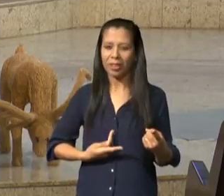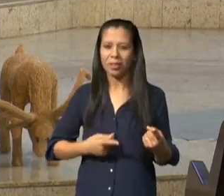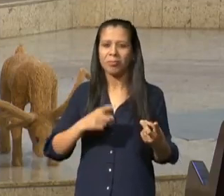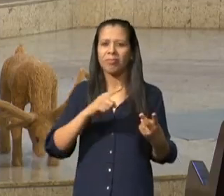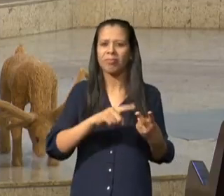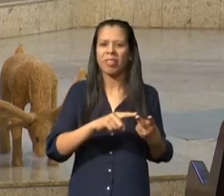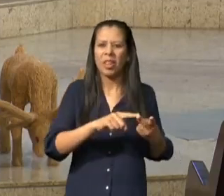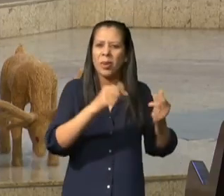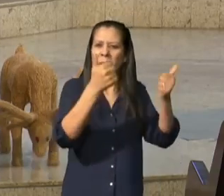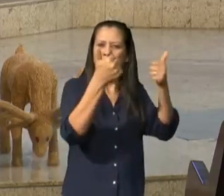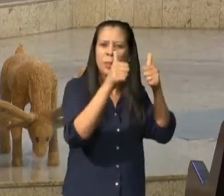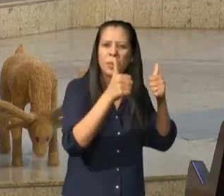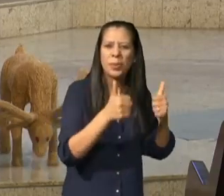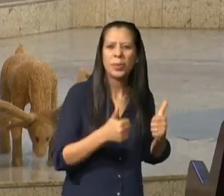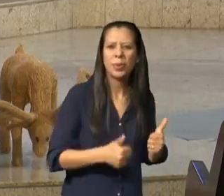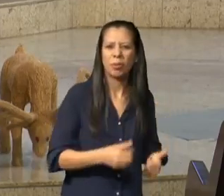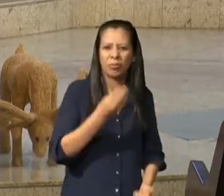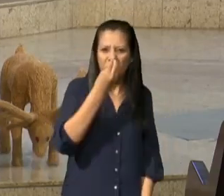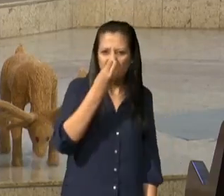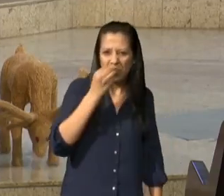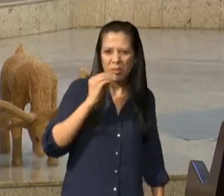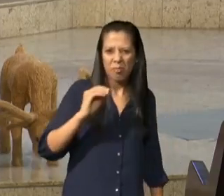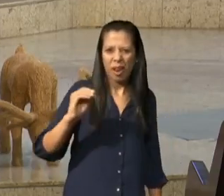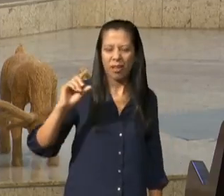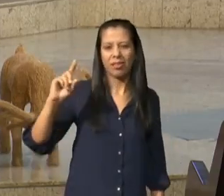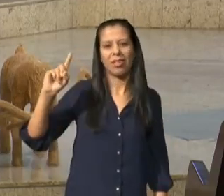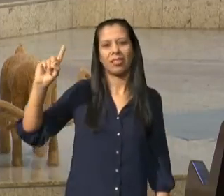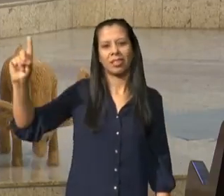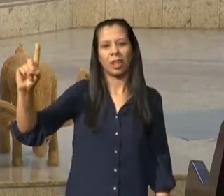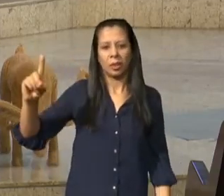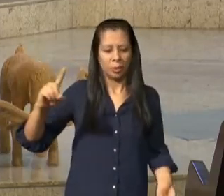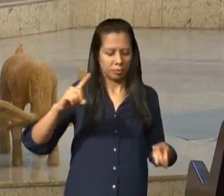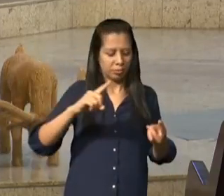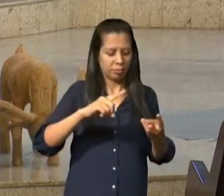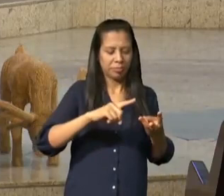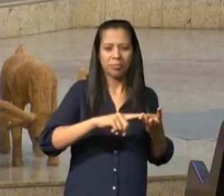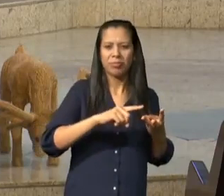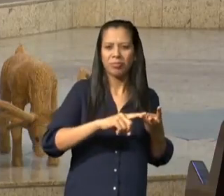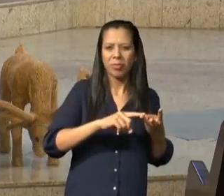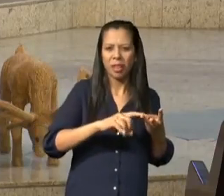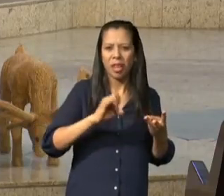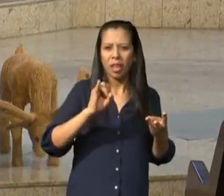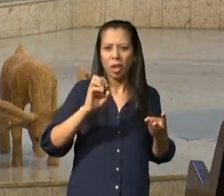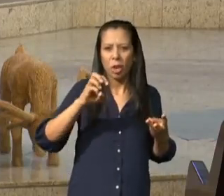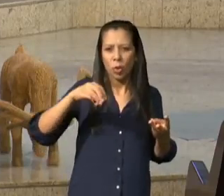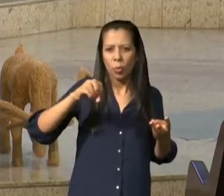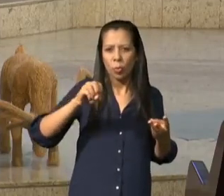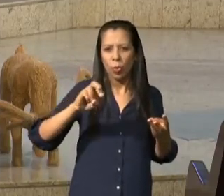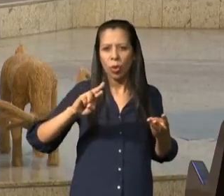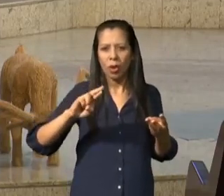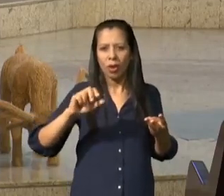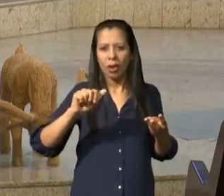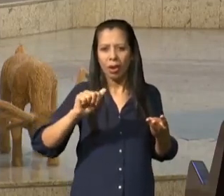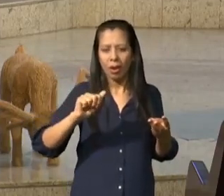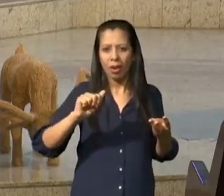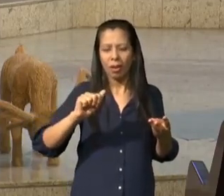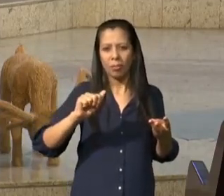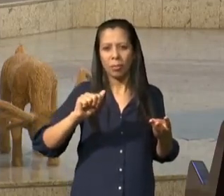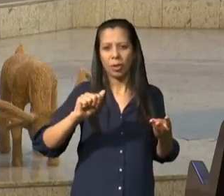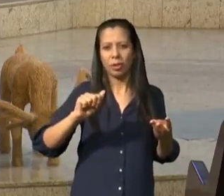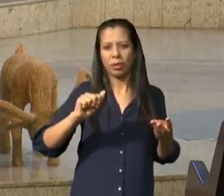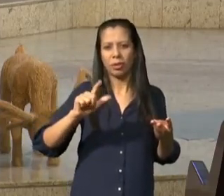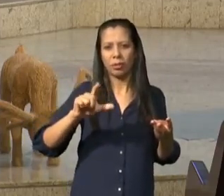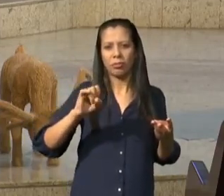idolatria quando eu coloco Deus em segundo lugar imoralidade quando eu prejudico a mim